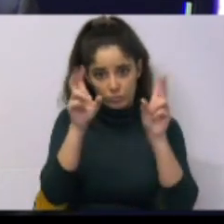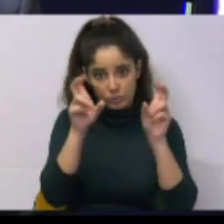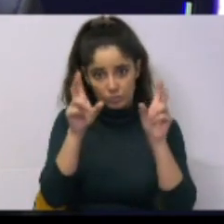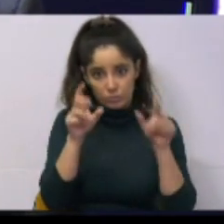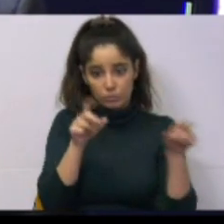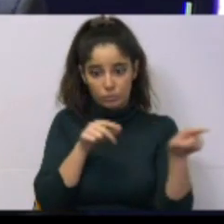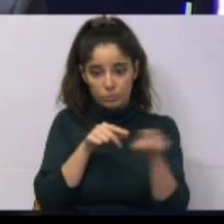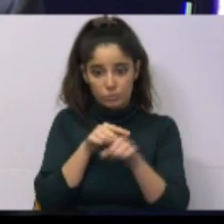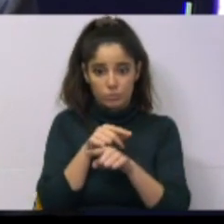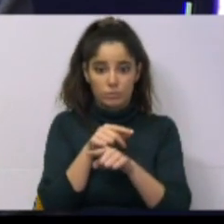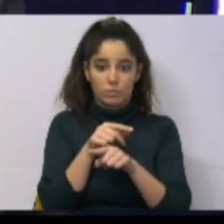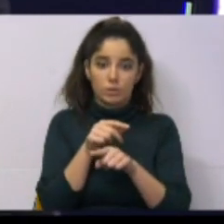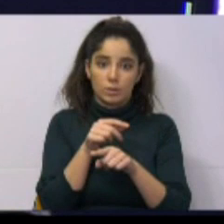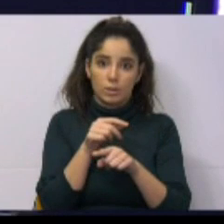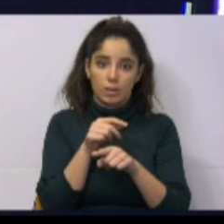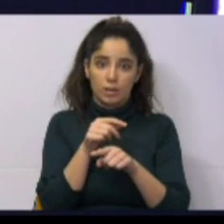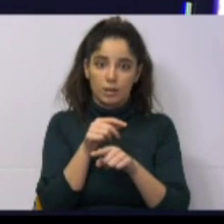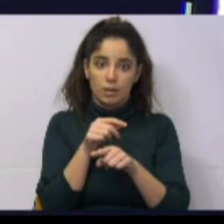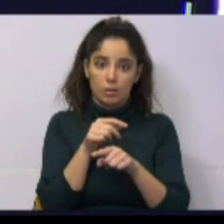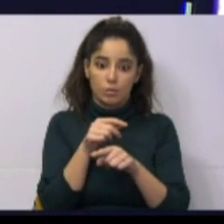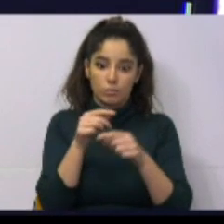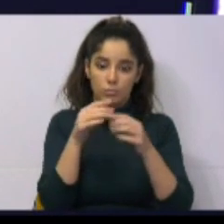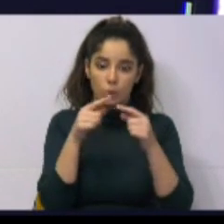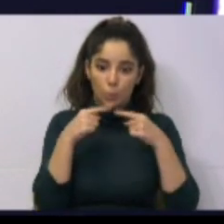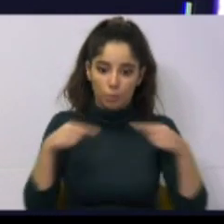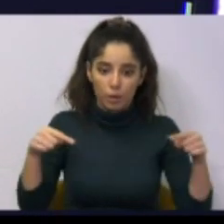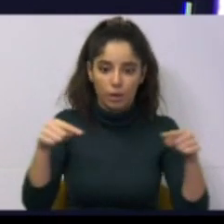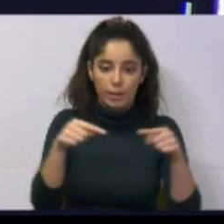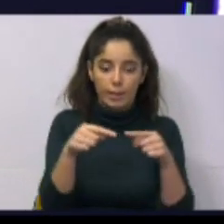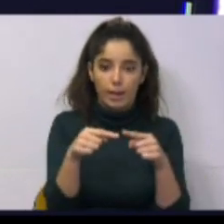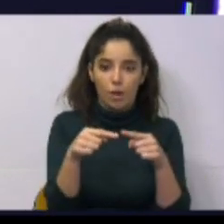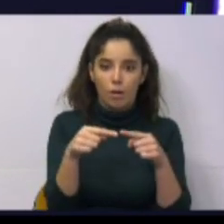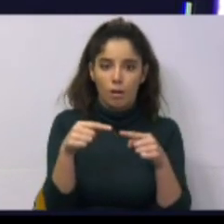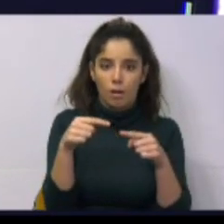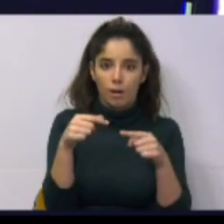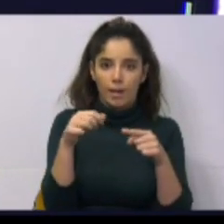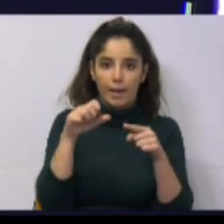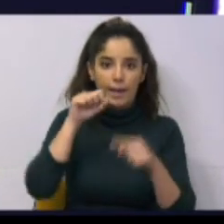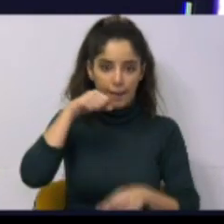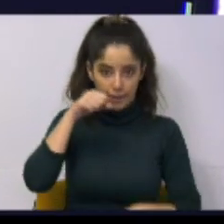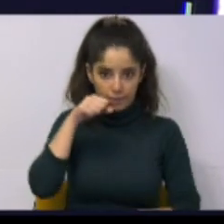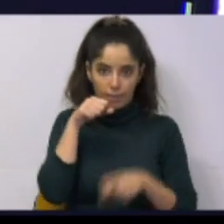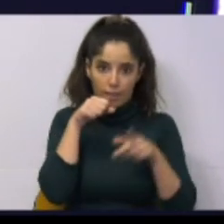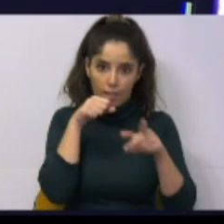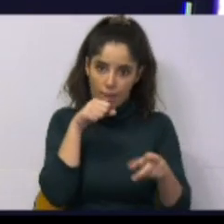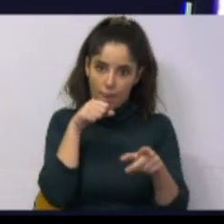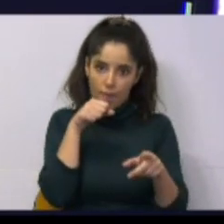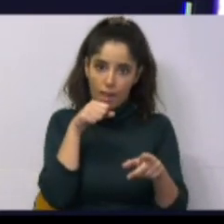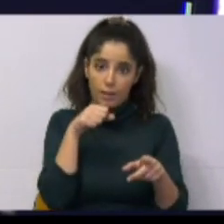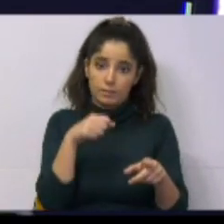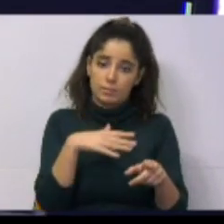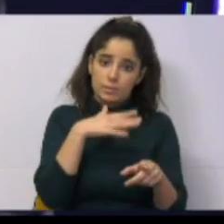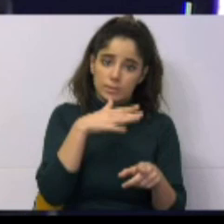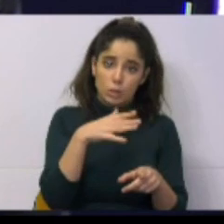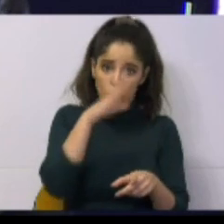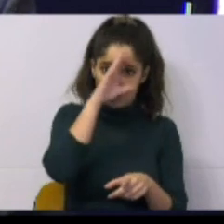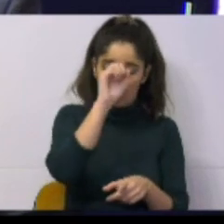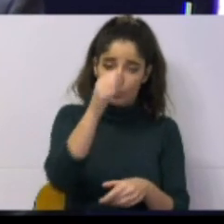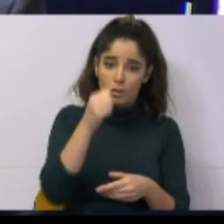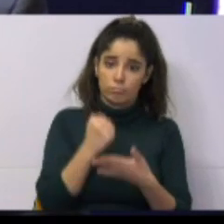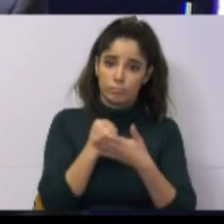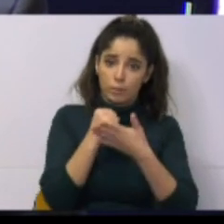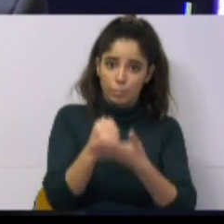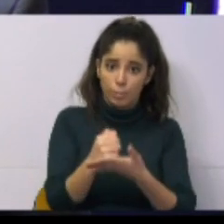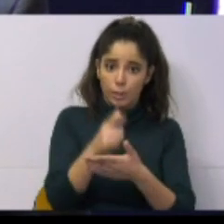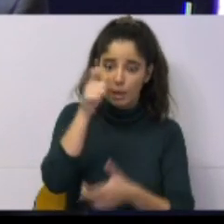convívio com produtores de canais de açúcar e muito bem, na caneta, e nesse convívio afirmou que o Governo apoia os